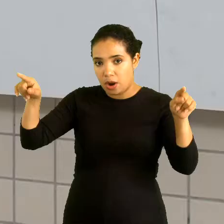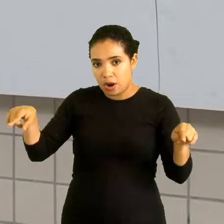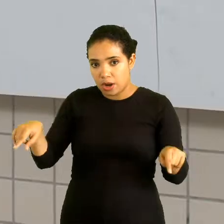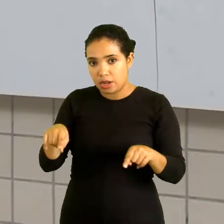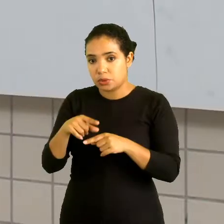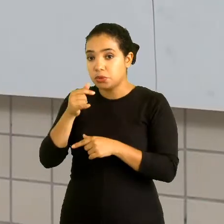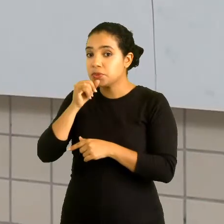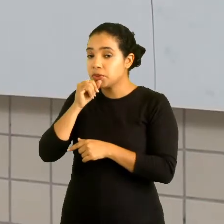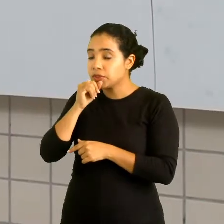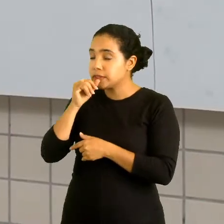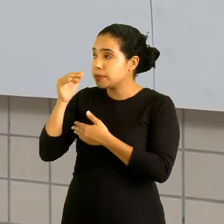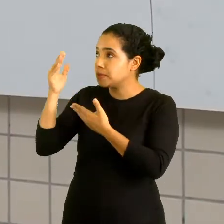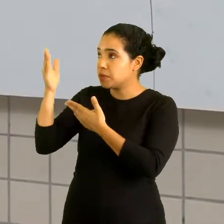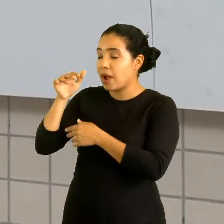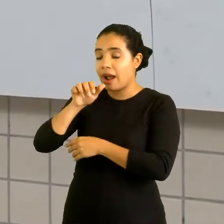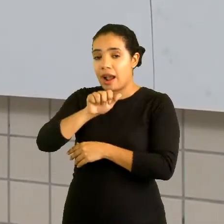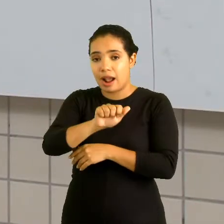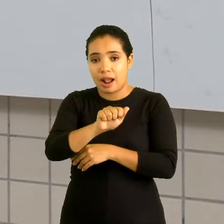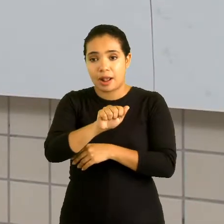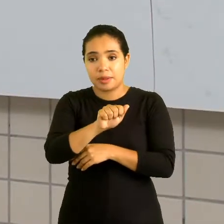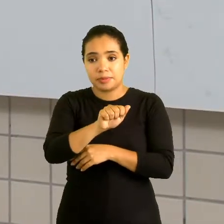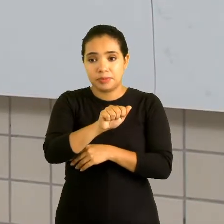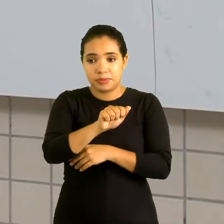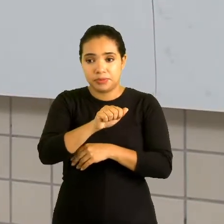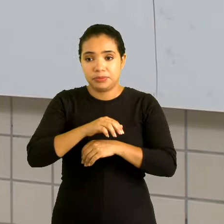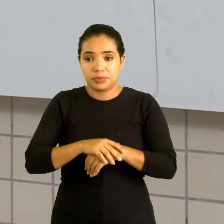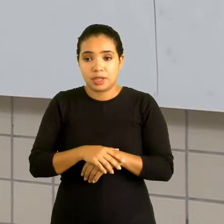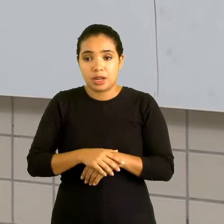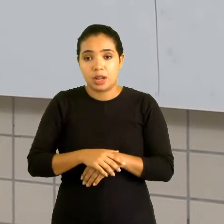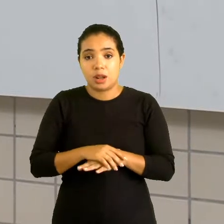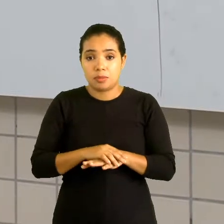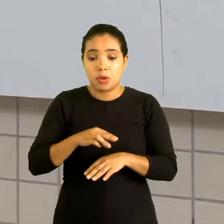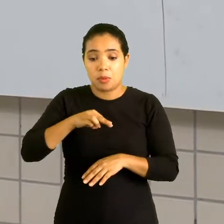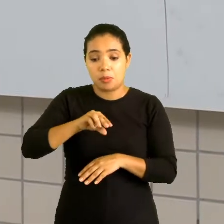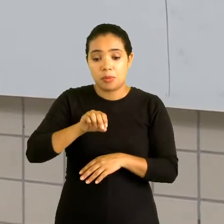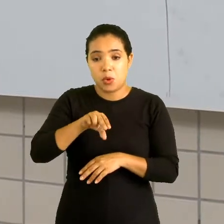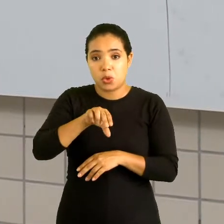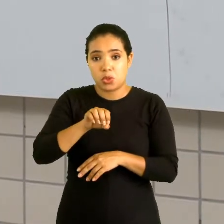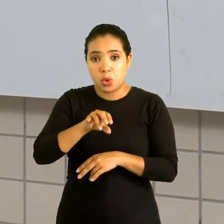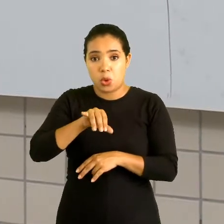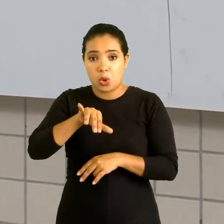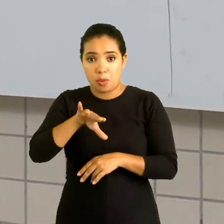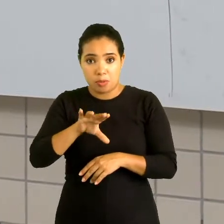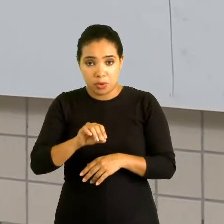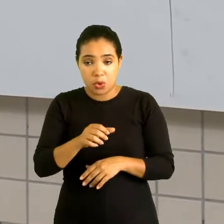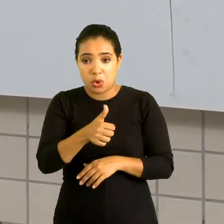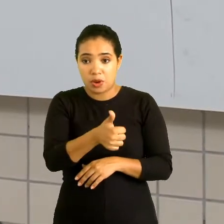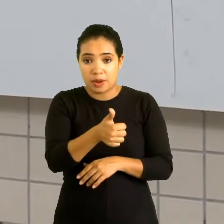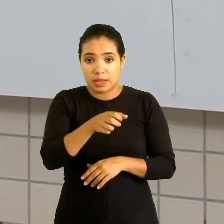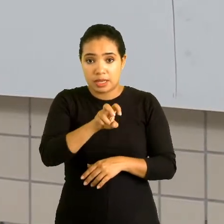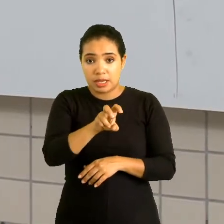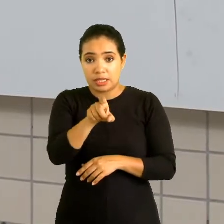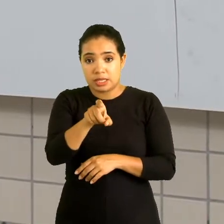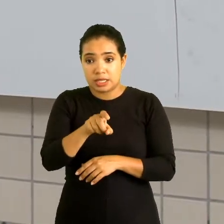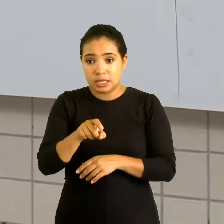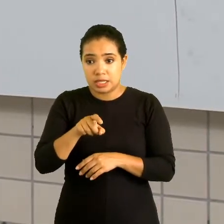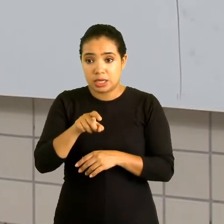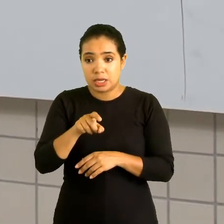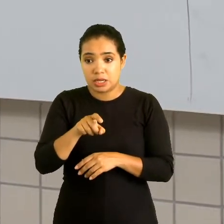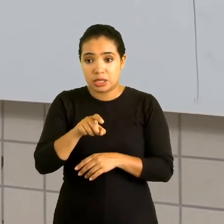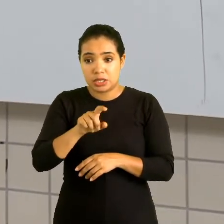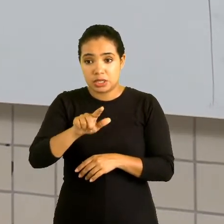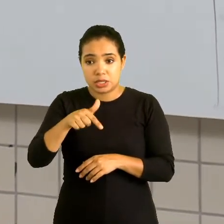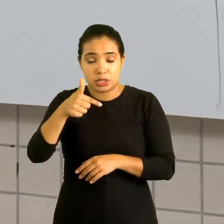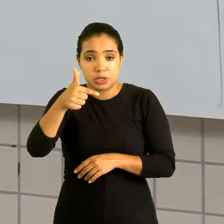exemplo A, divida o monômio 15x elevado